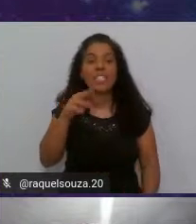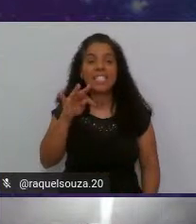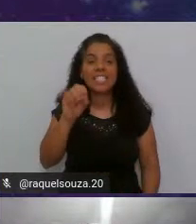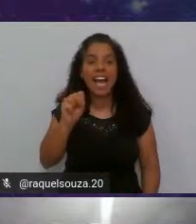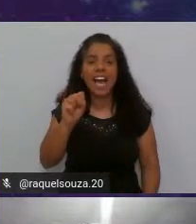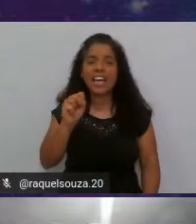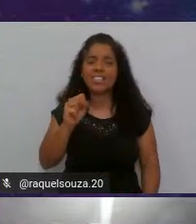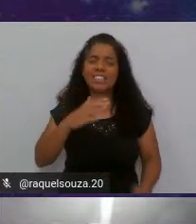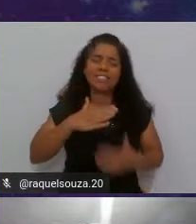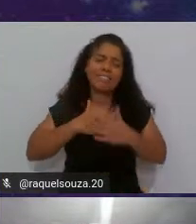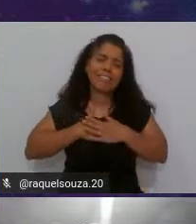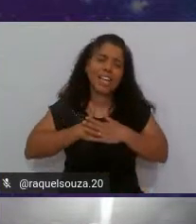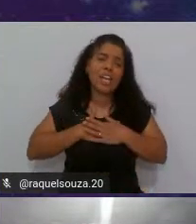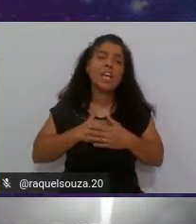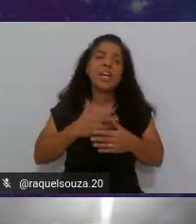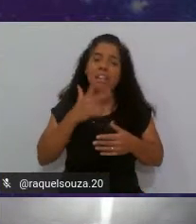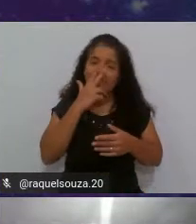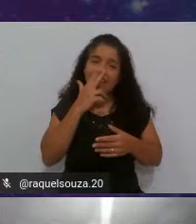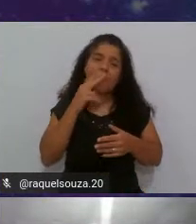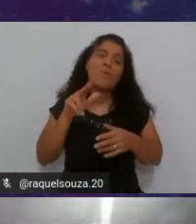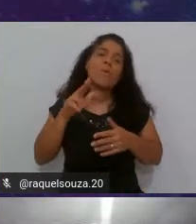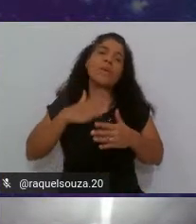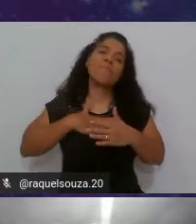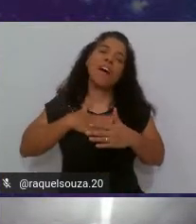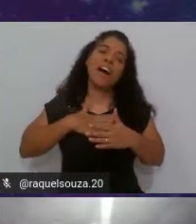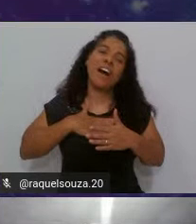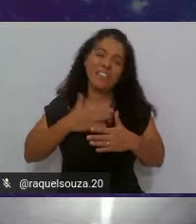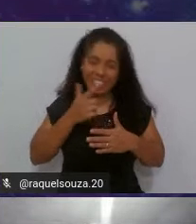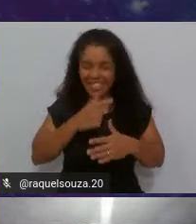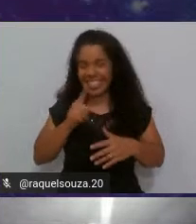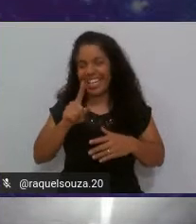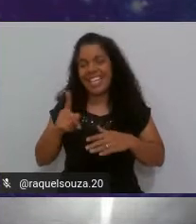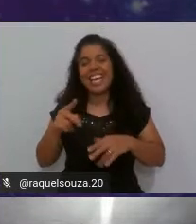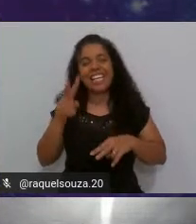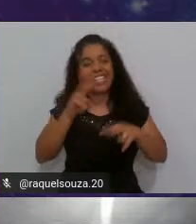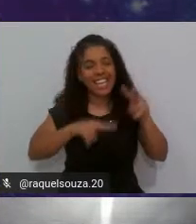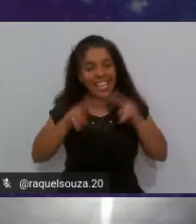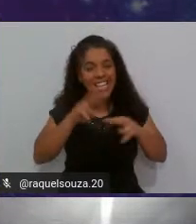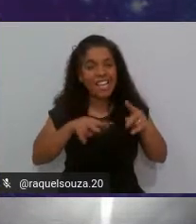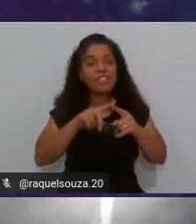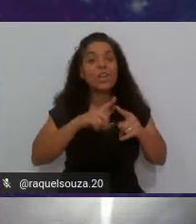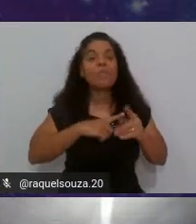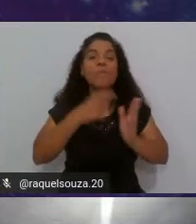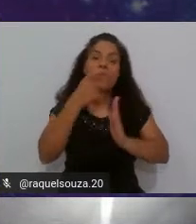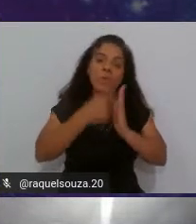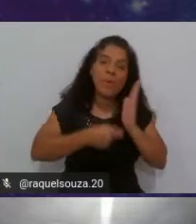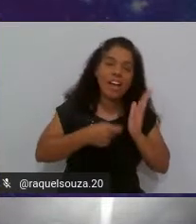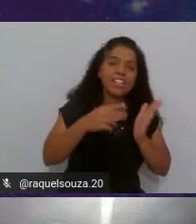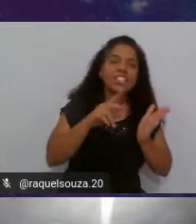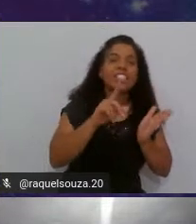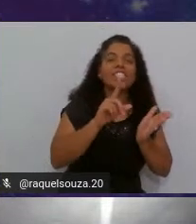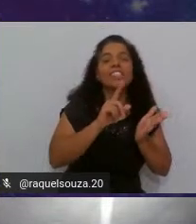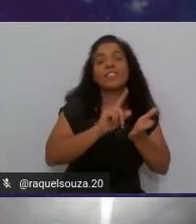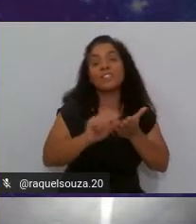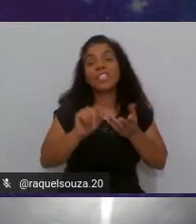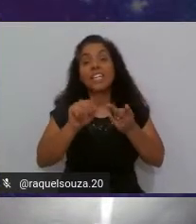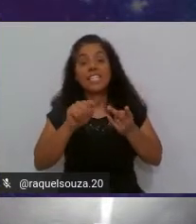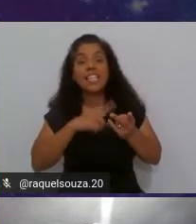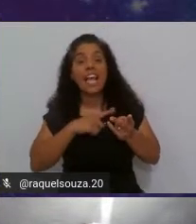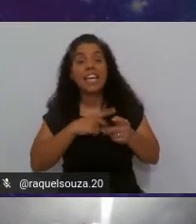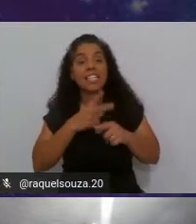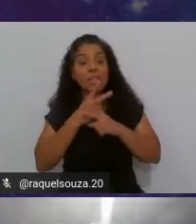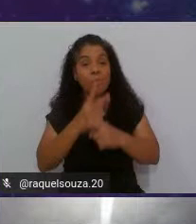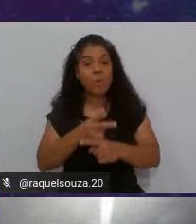irmãozinho aí que eu ganhei que revisou o meu artigo é que nessa procura né na